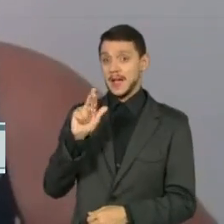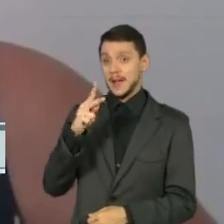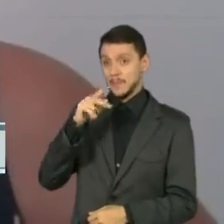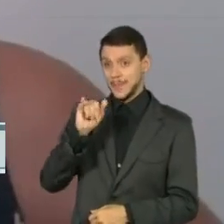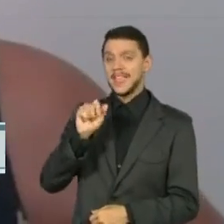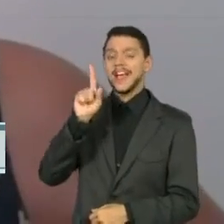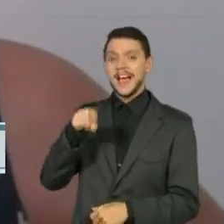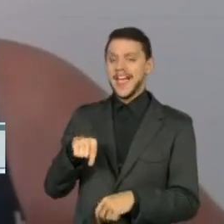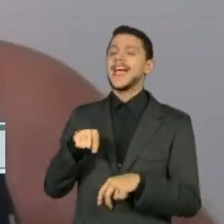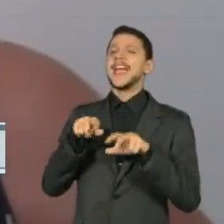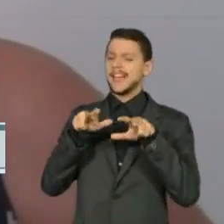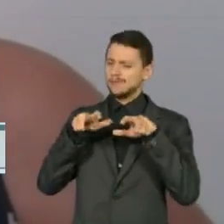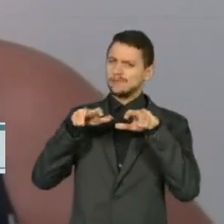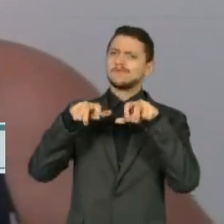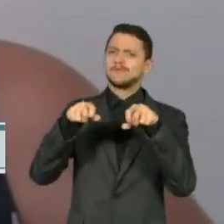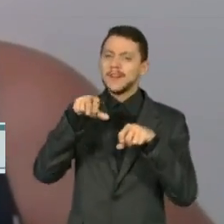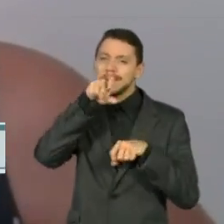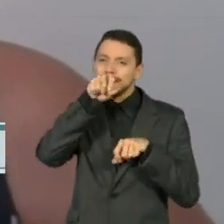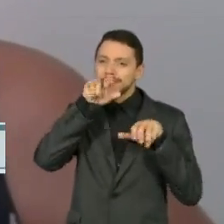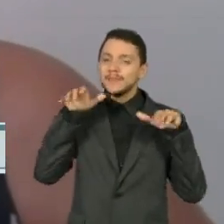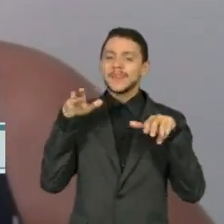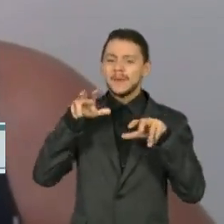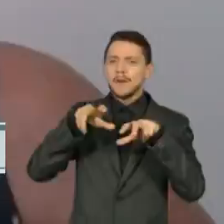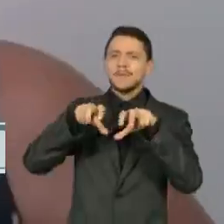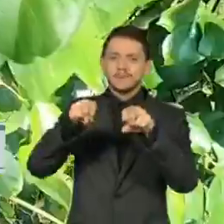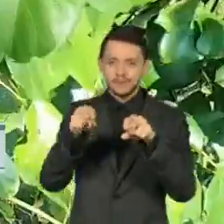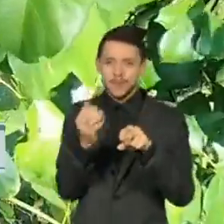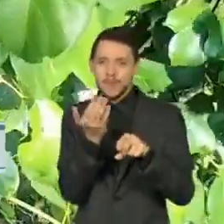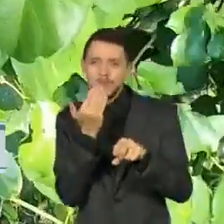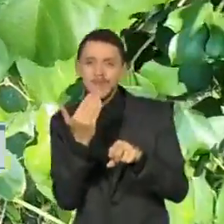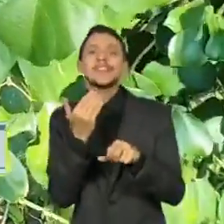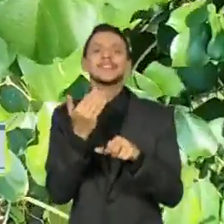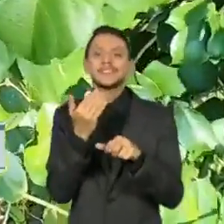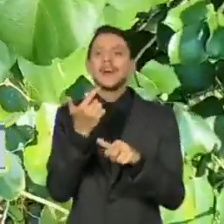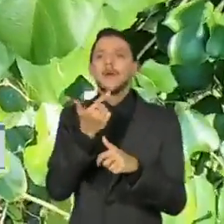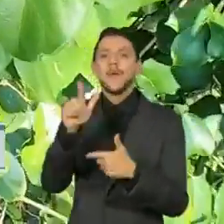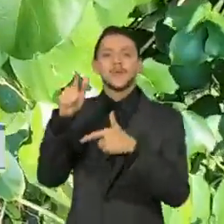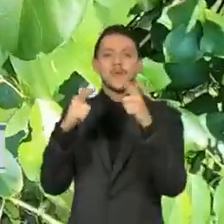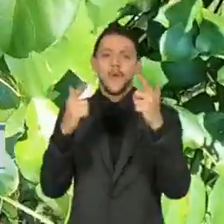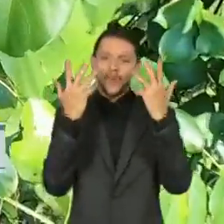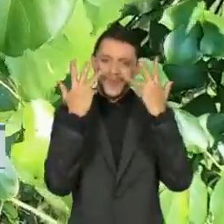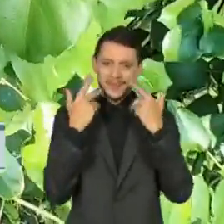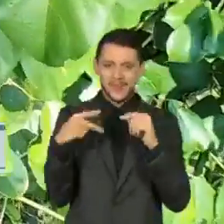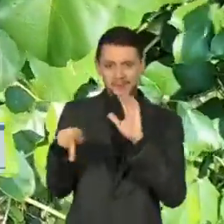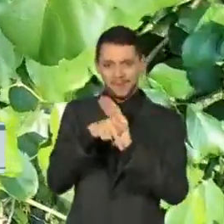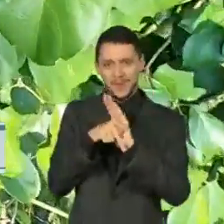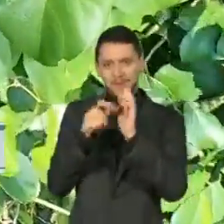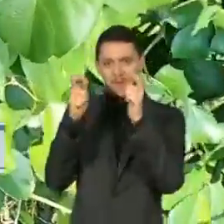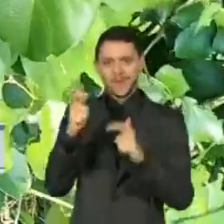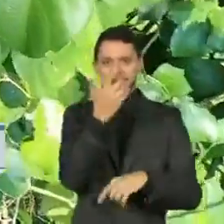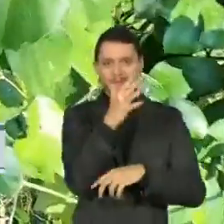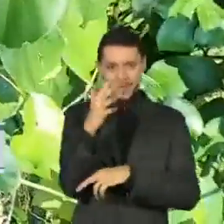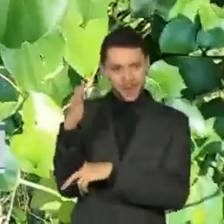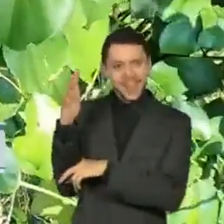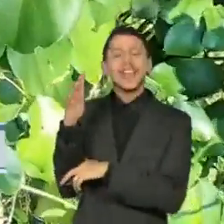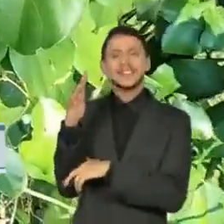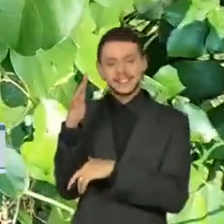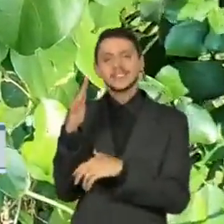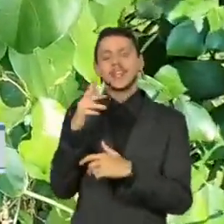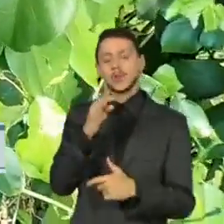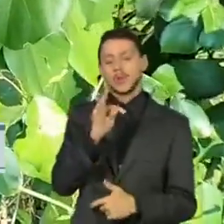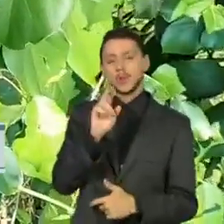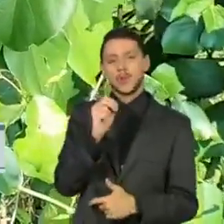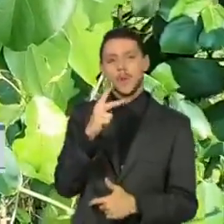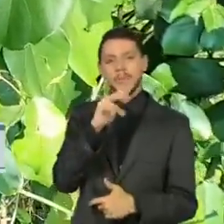rapina, uma caçadora, uma ave predadora de outros animais da floresta, no caso florestas tropicais da América